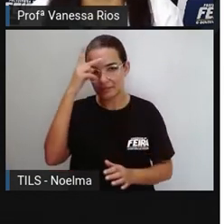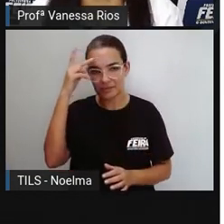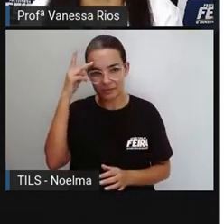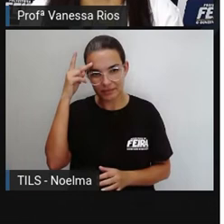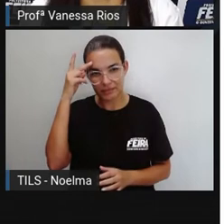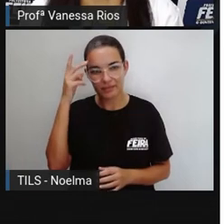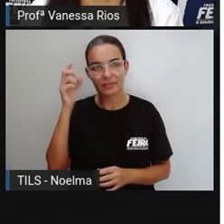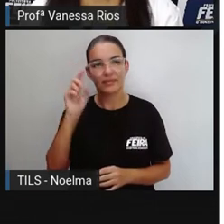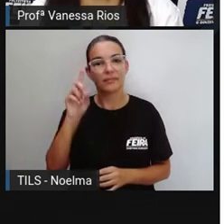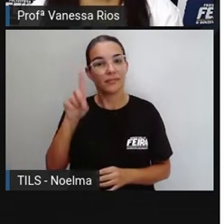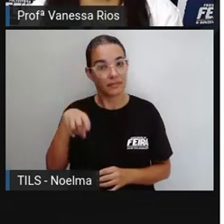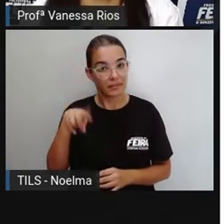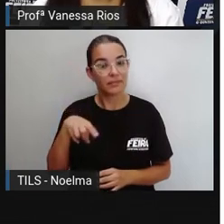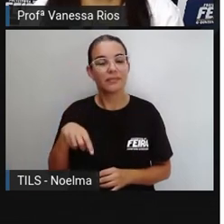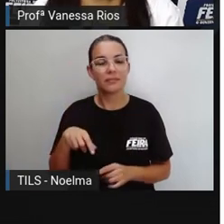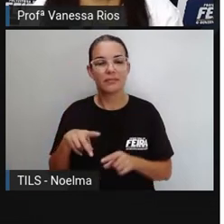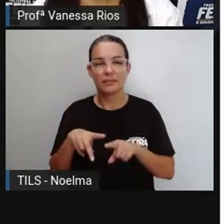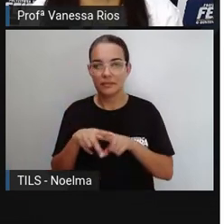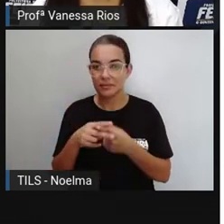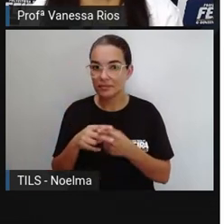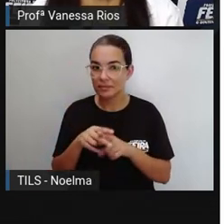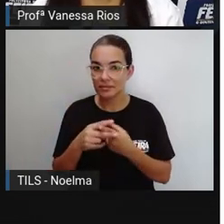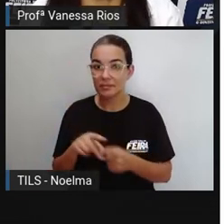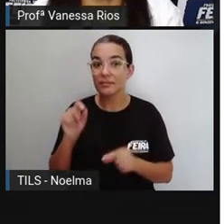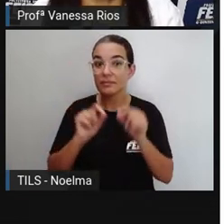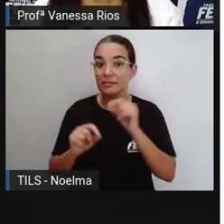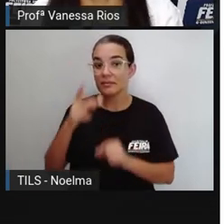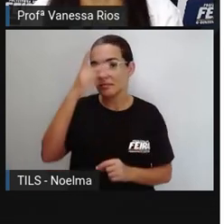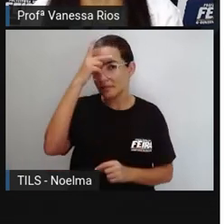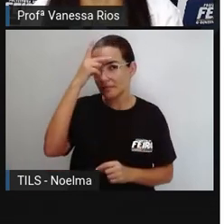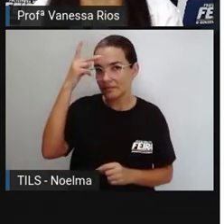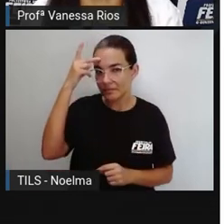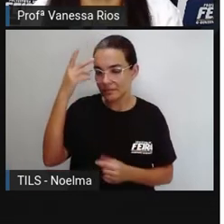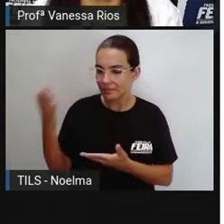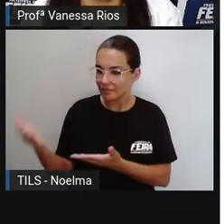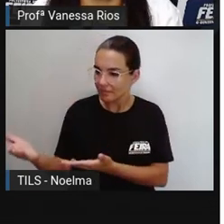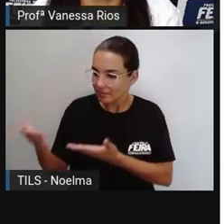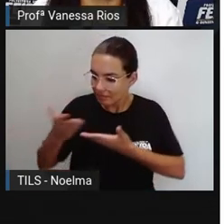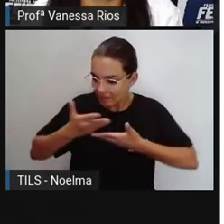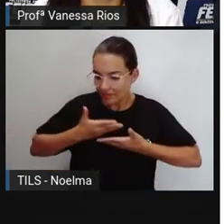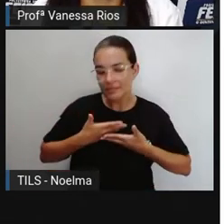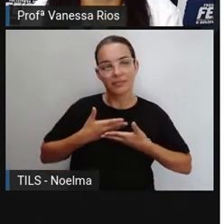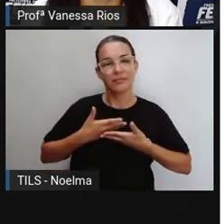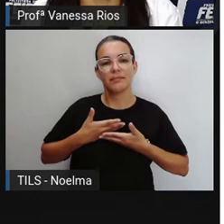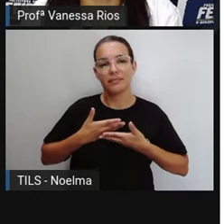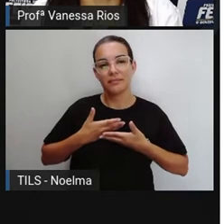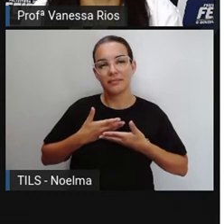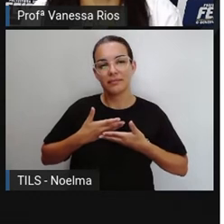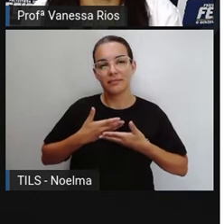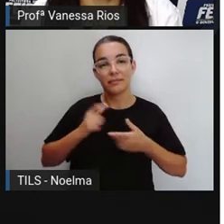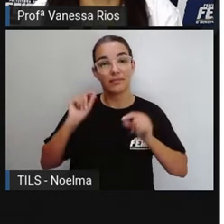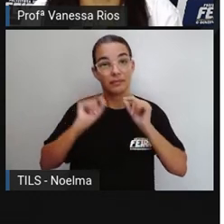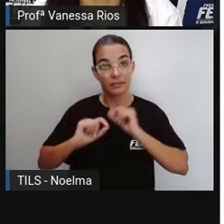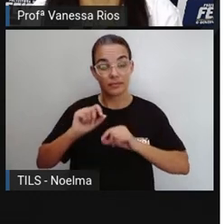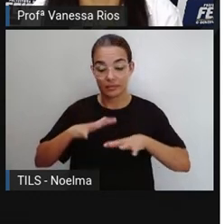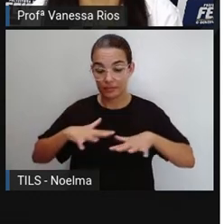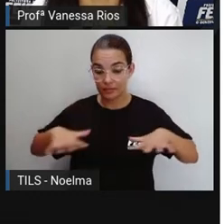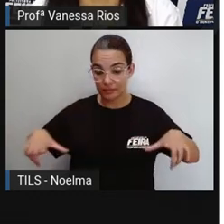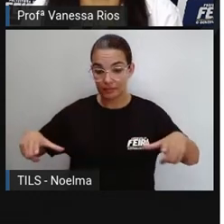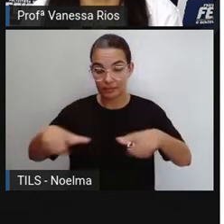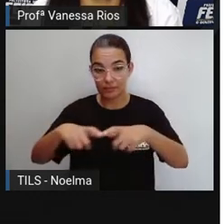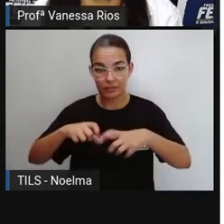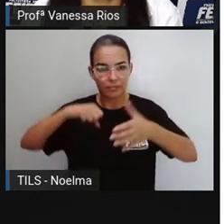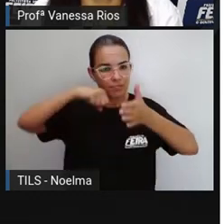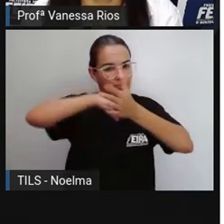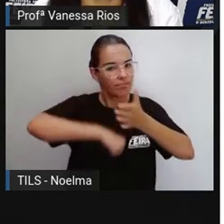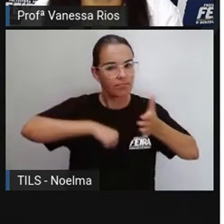Então, as associações de bairro é uma ferramenta que o povo tem aí ao seu favor. É um espaço de